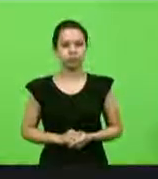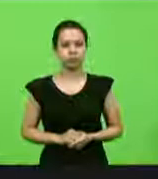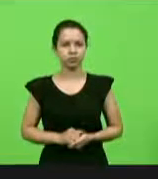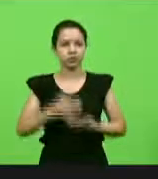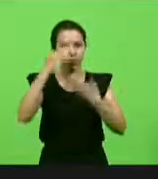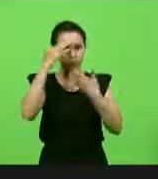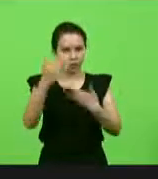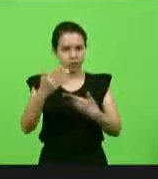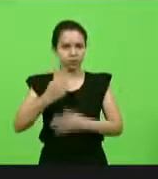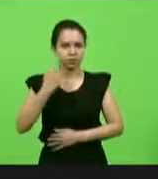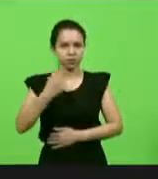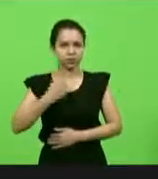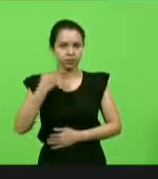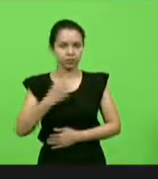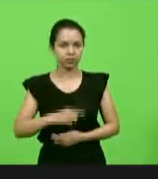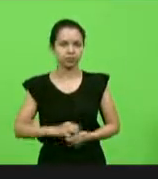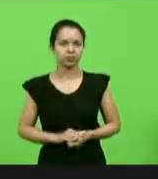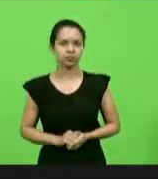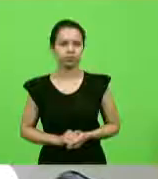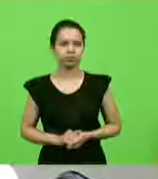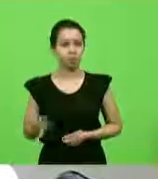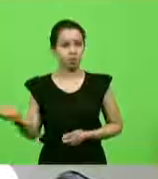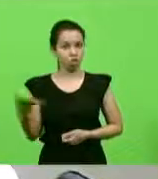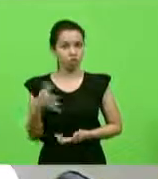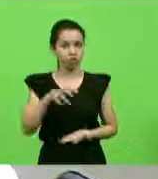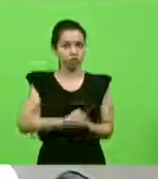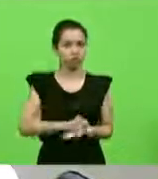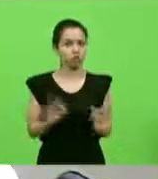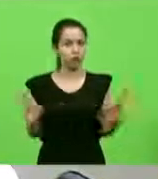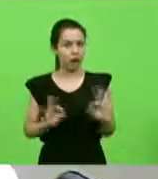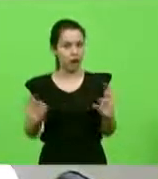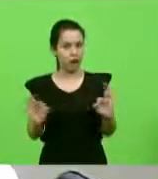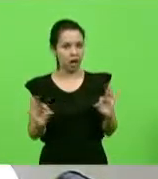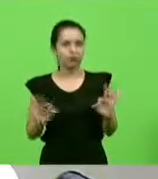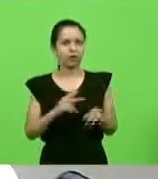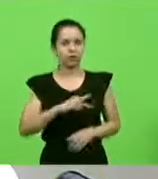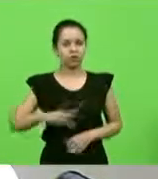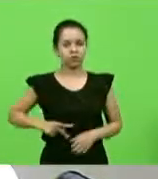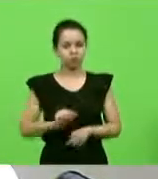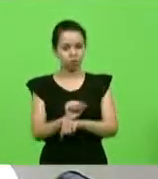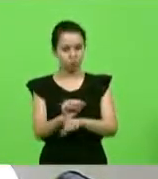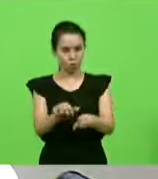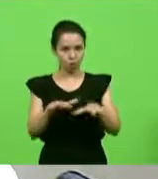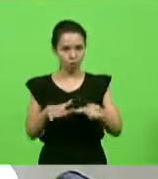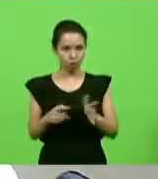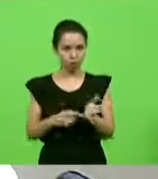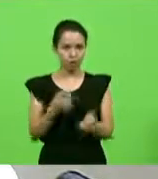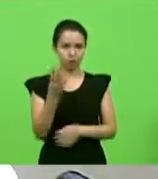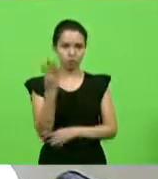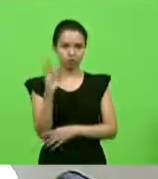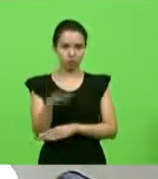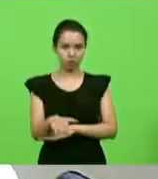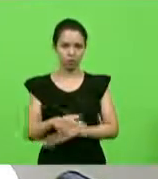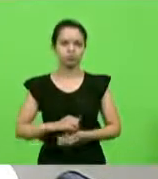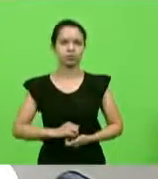Obrigado, deputado. Não havendo novos inscritos, essa presidência suspende a sessão até as 16 horas.